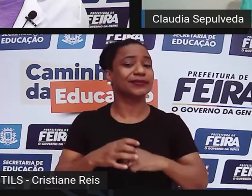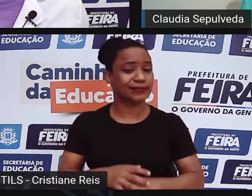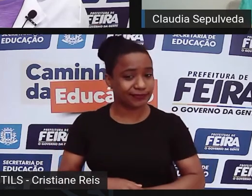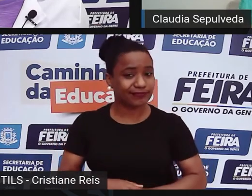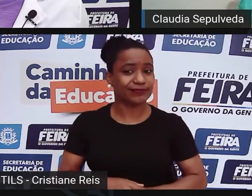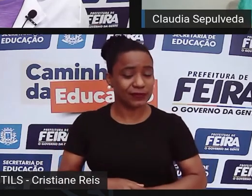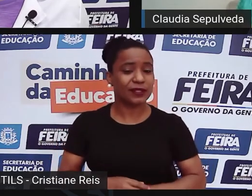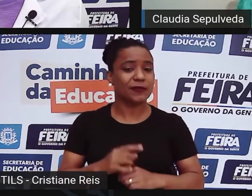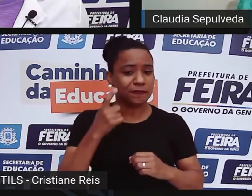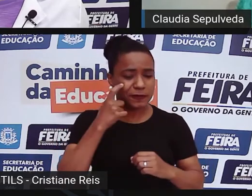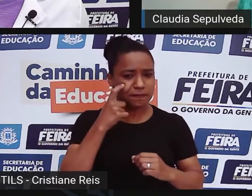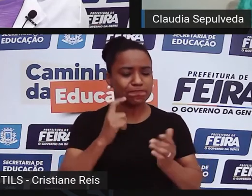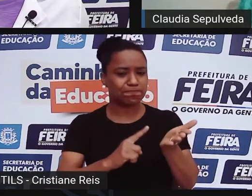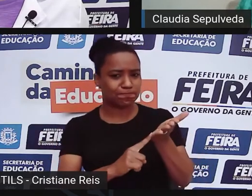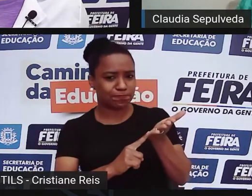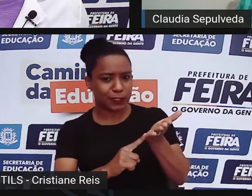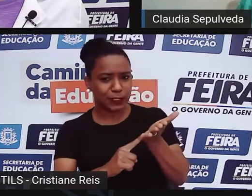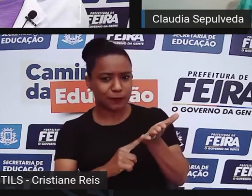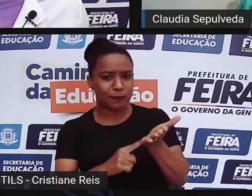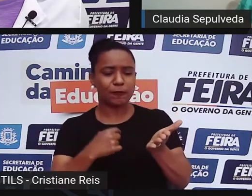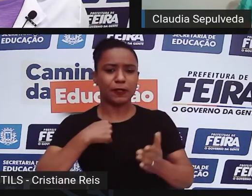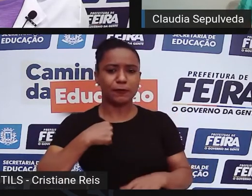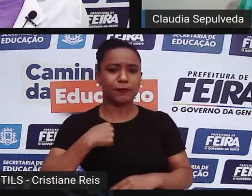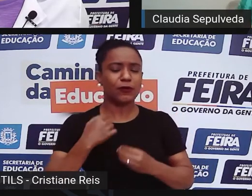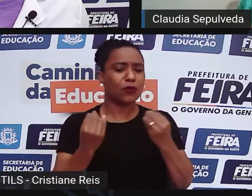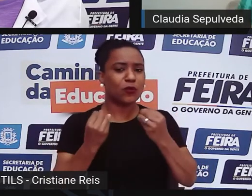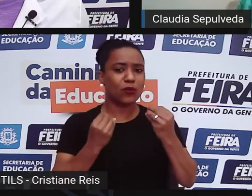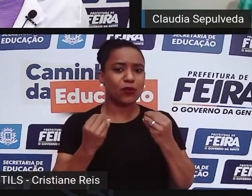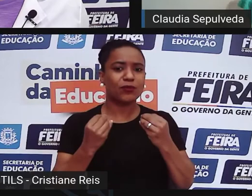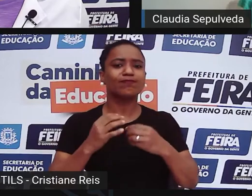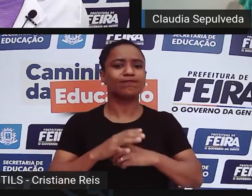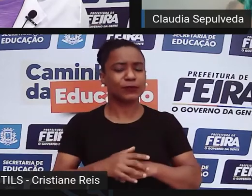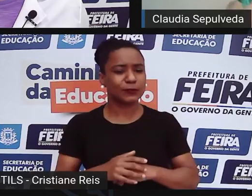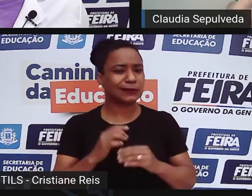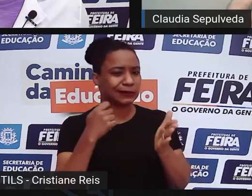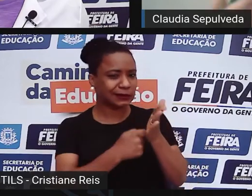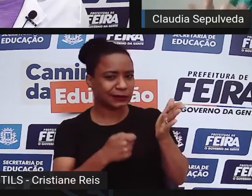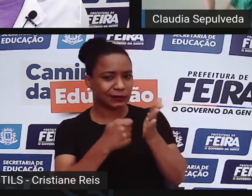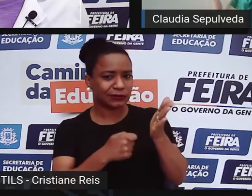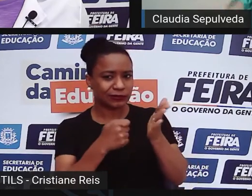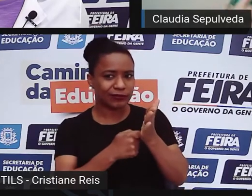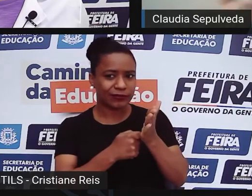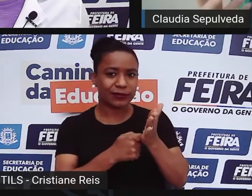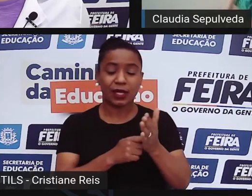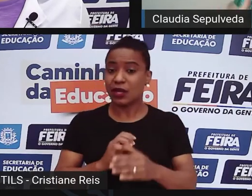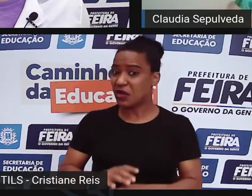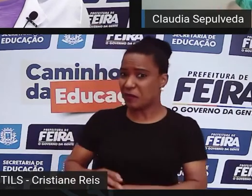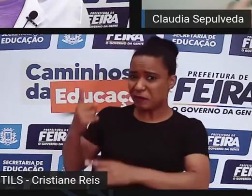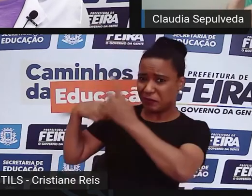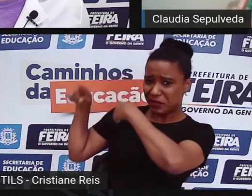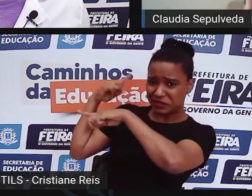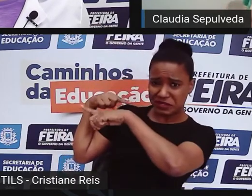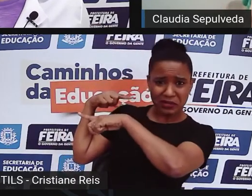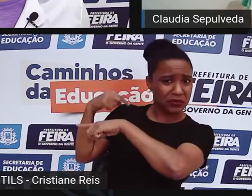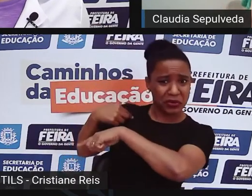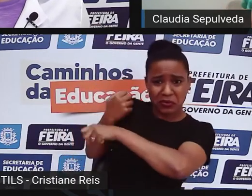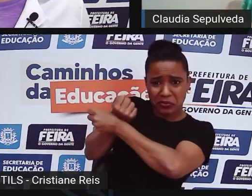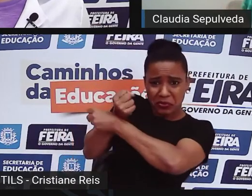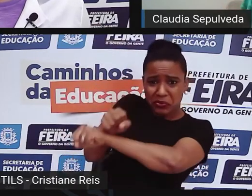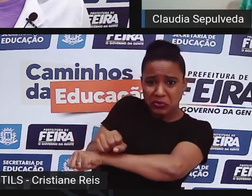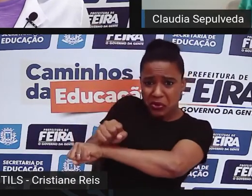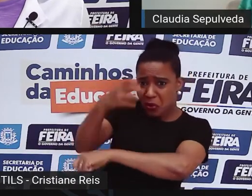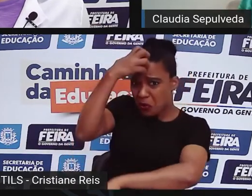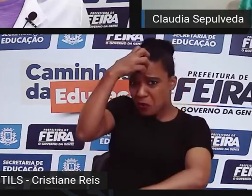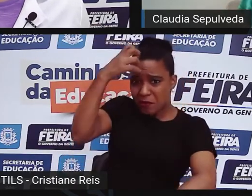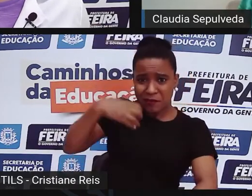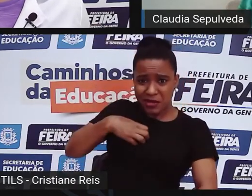engrenagem. Então, algumas pessoas falam assim, ah, não vou pagar pelo passado, não existe isso, quer dizer,